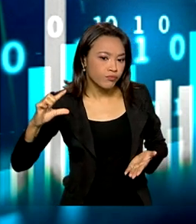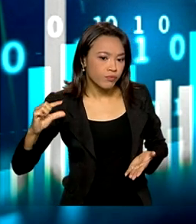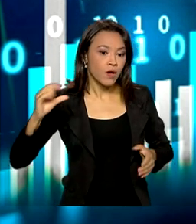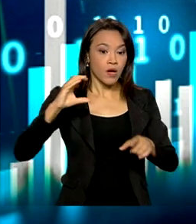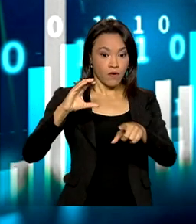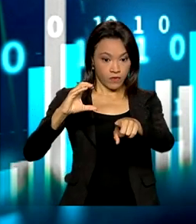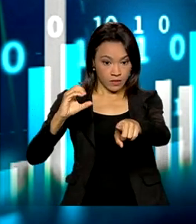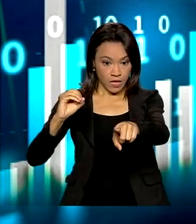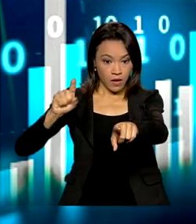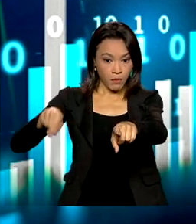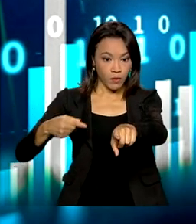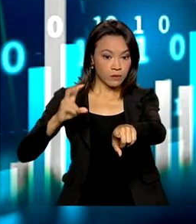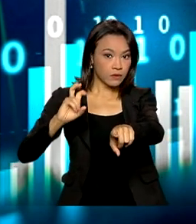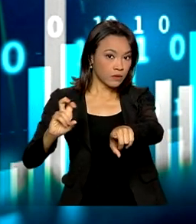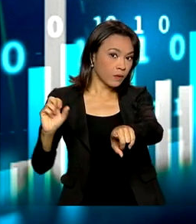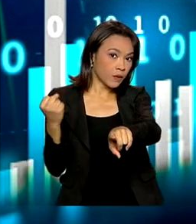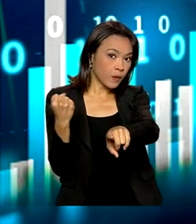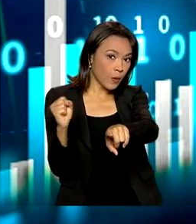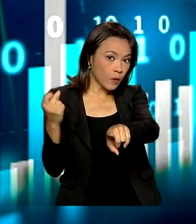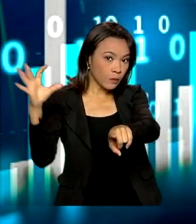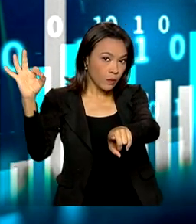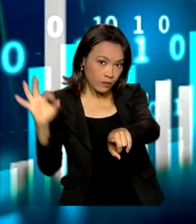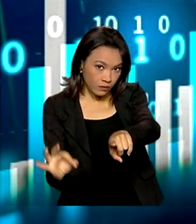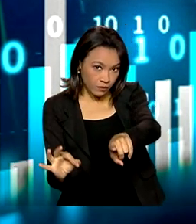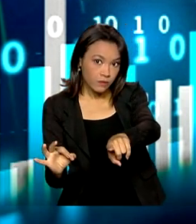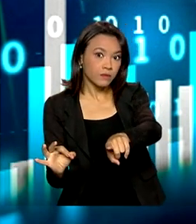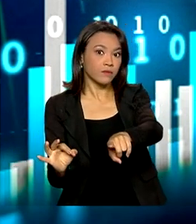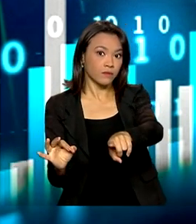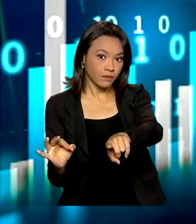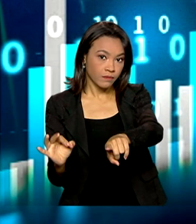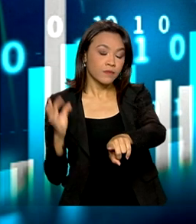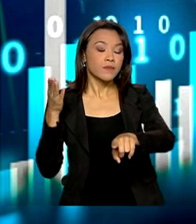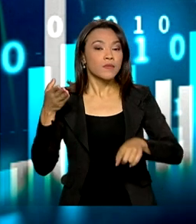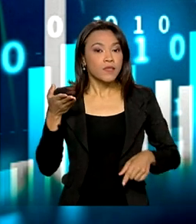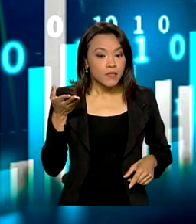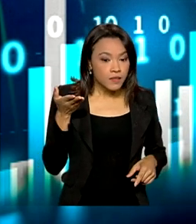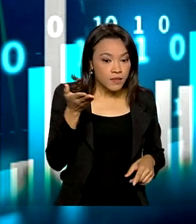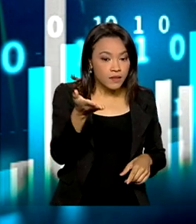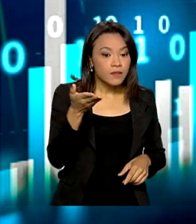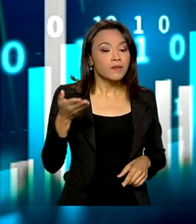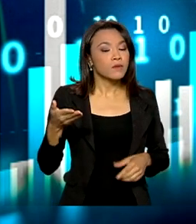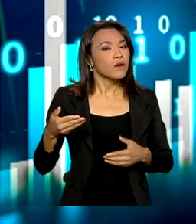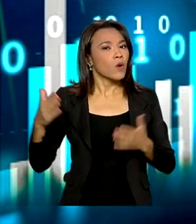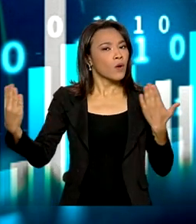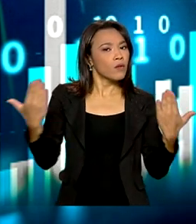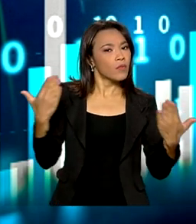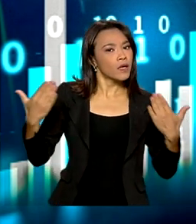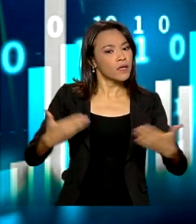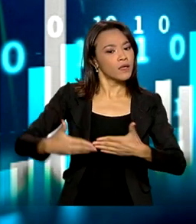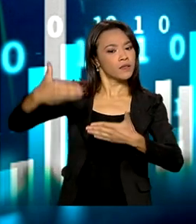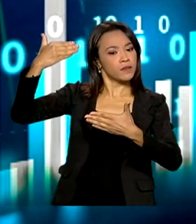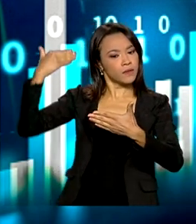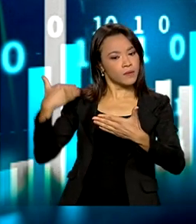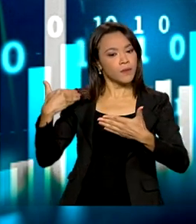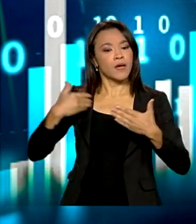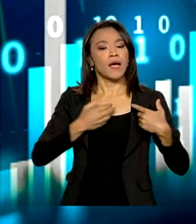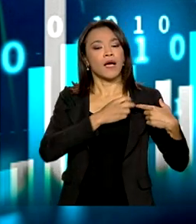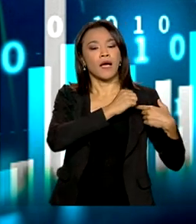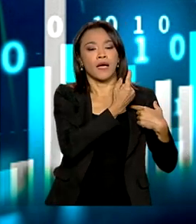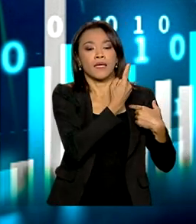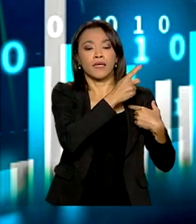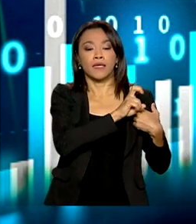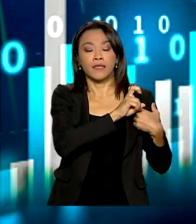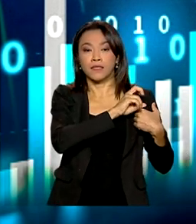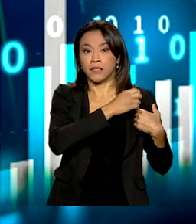,58% em contraposição ao resultado anterior, de 15 de novembro a 15 de dezembro, que teria sido